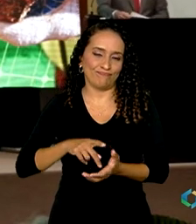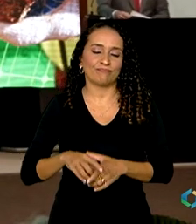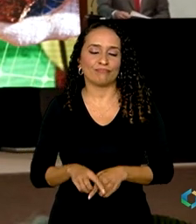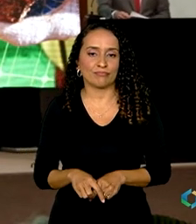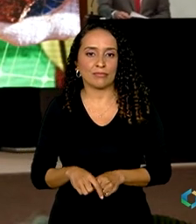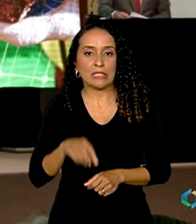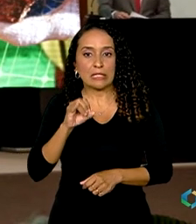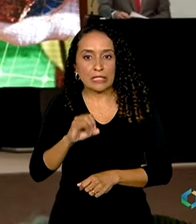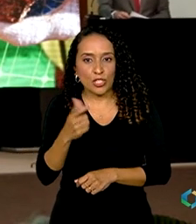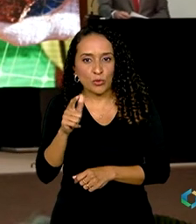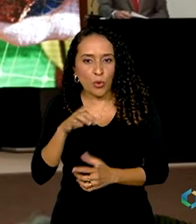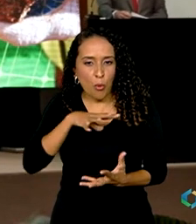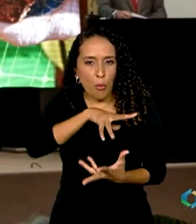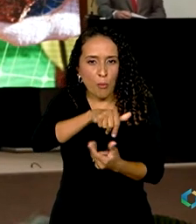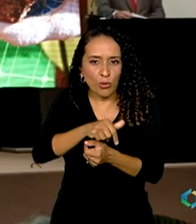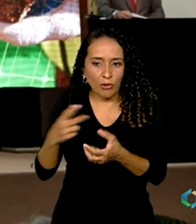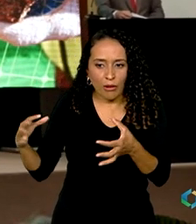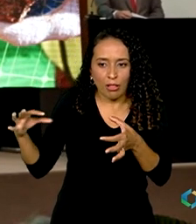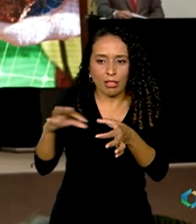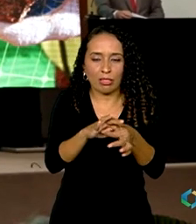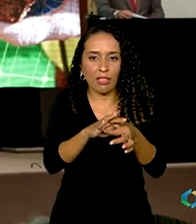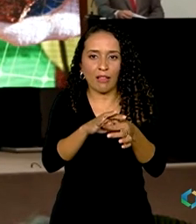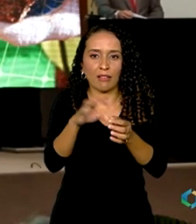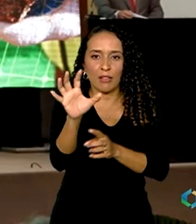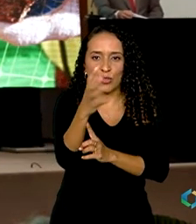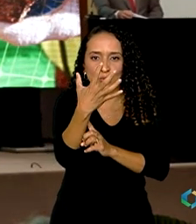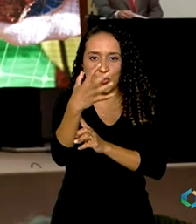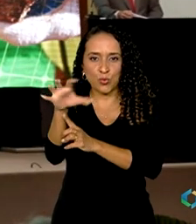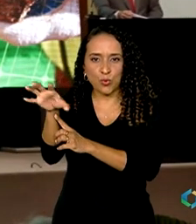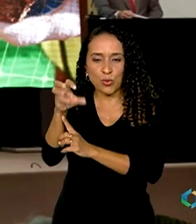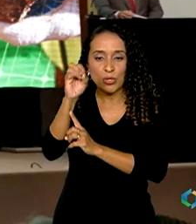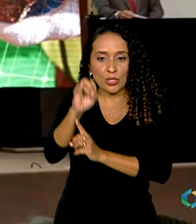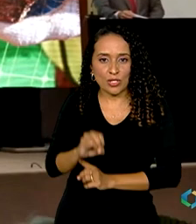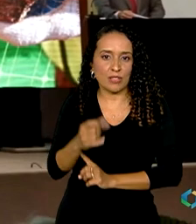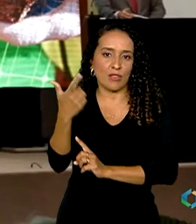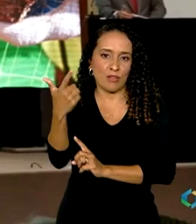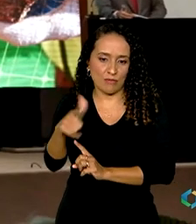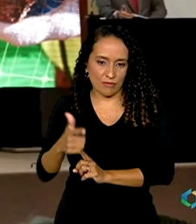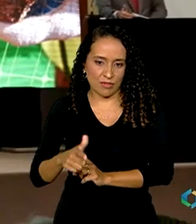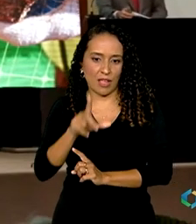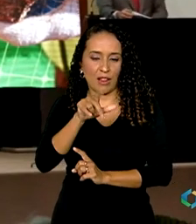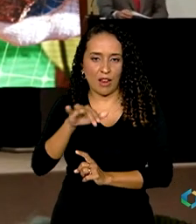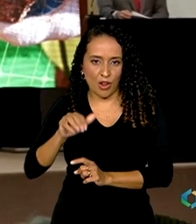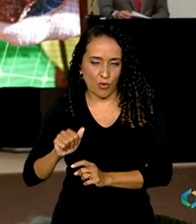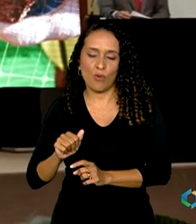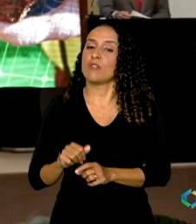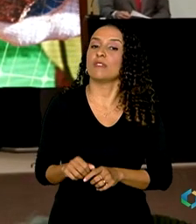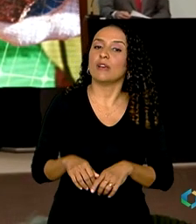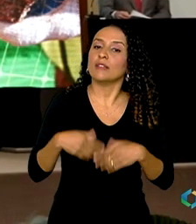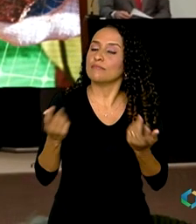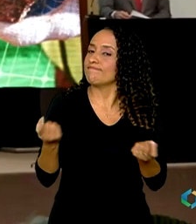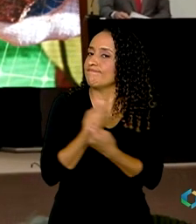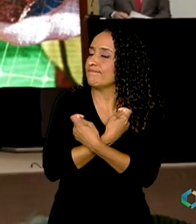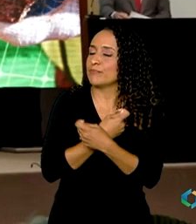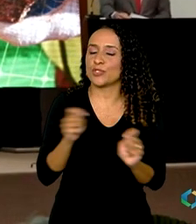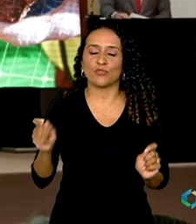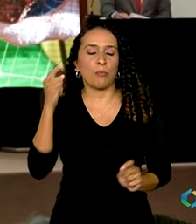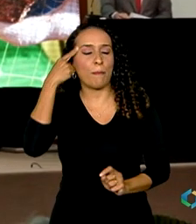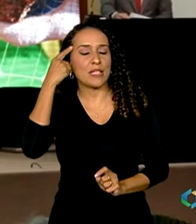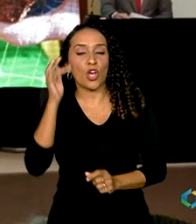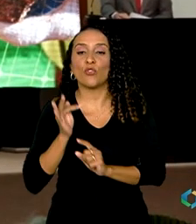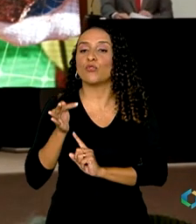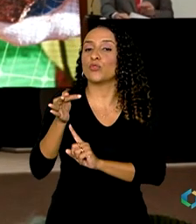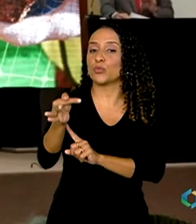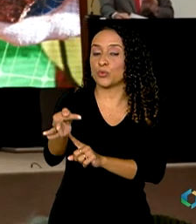Não teríamos um mundo conectado por satélites sem o nióbio. E não é possível pensar no